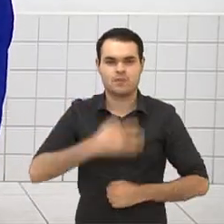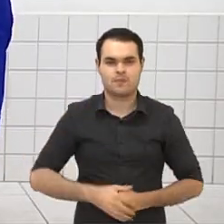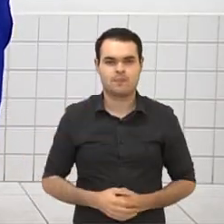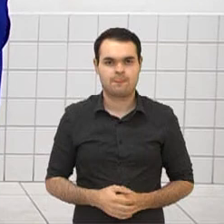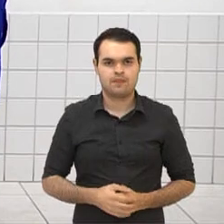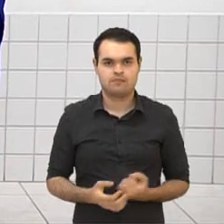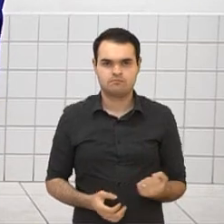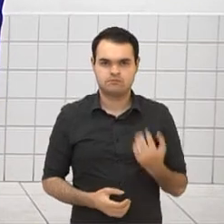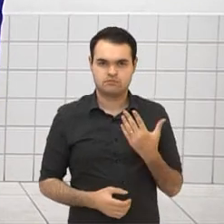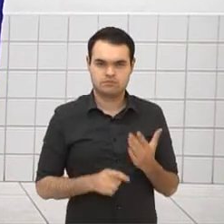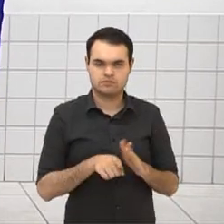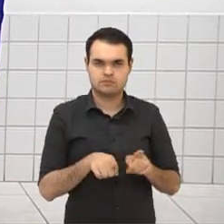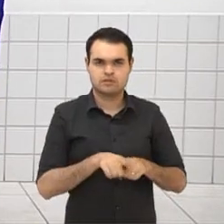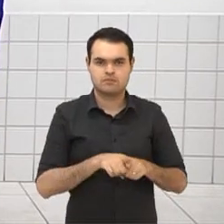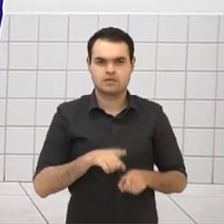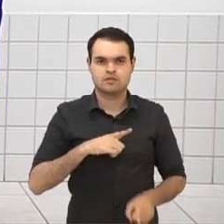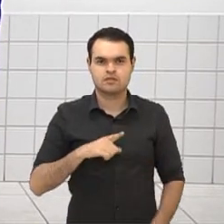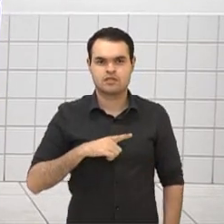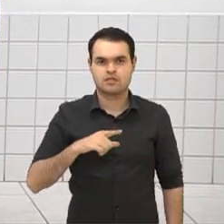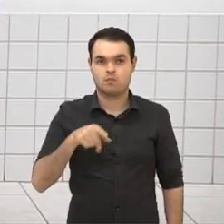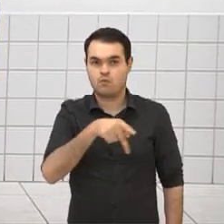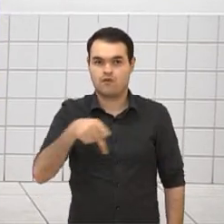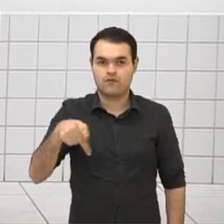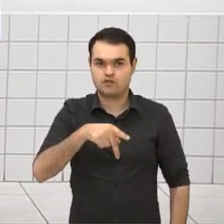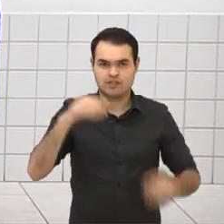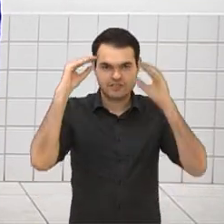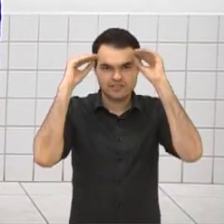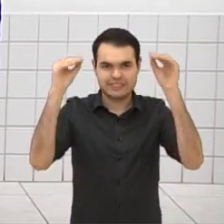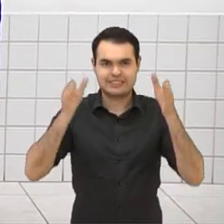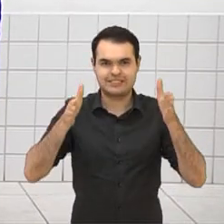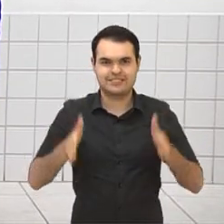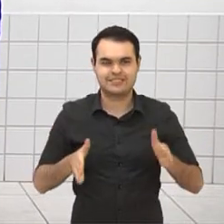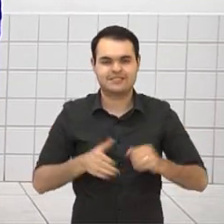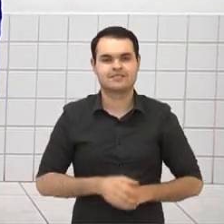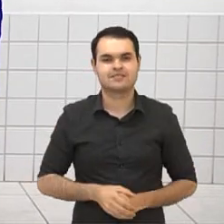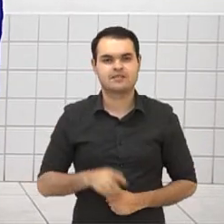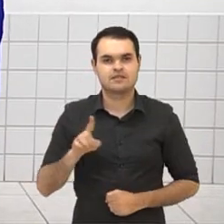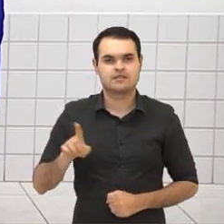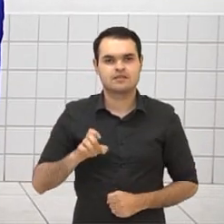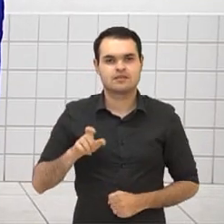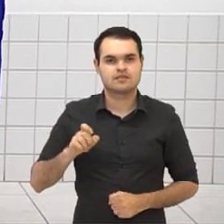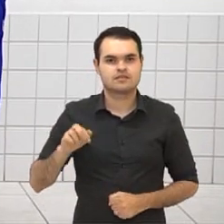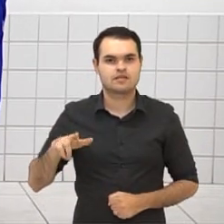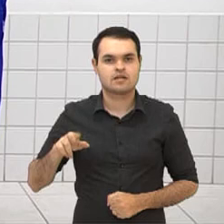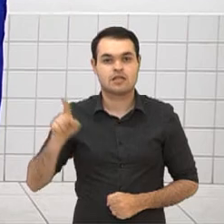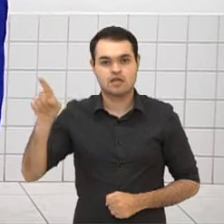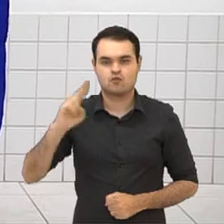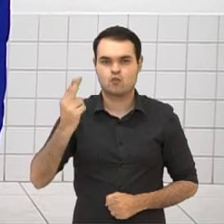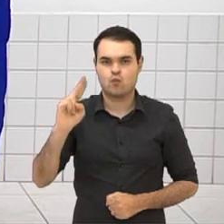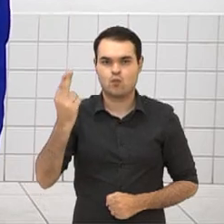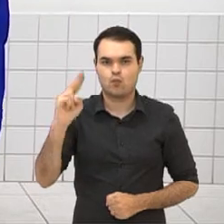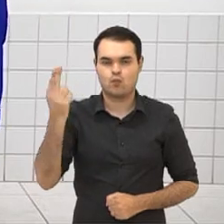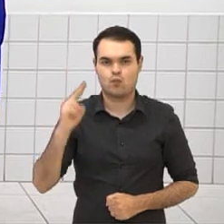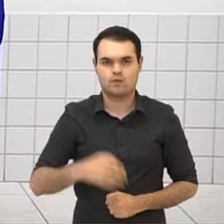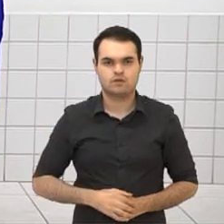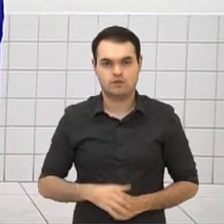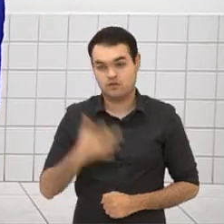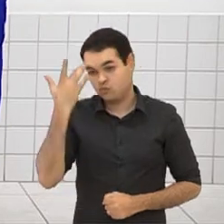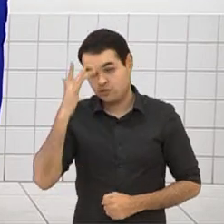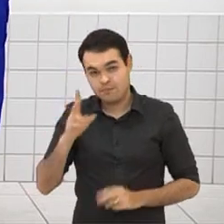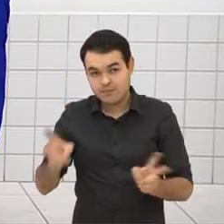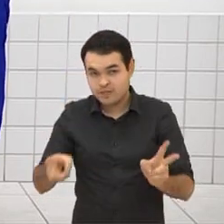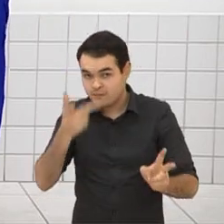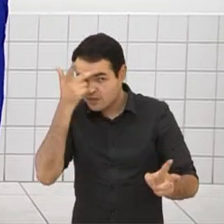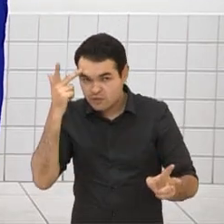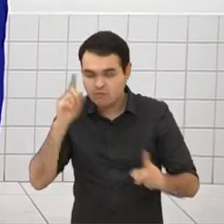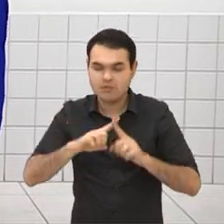Eu recebi a mensagem aqui, se eu não me engano, de uma teacher. Teacher Zezé, de um colégio de um moarama. Opa! Não sei se é a mesma pessoa, tá?